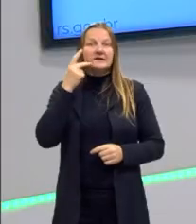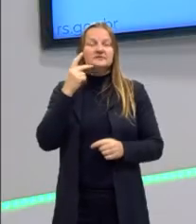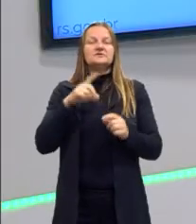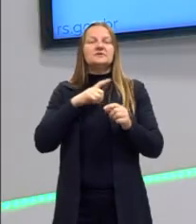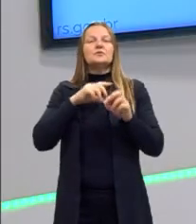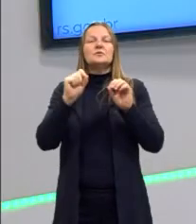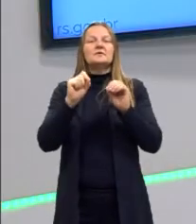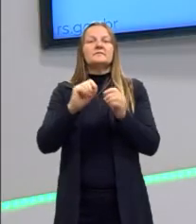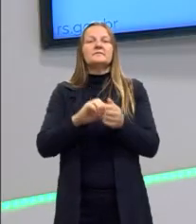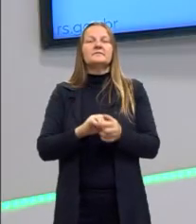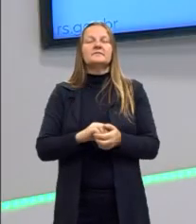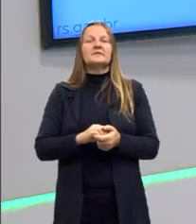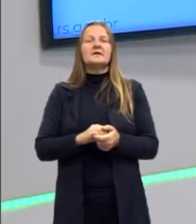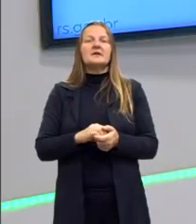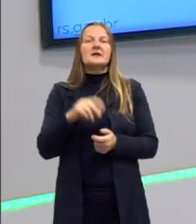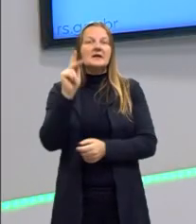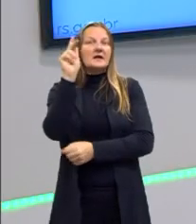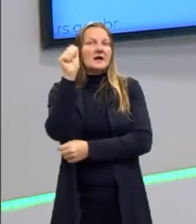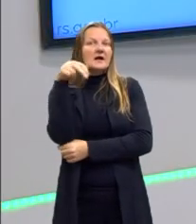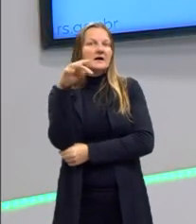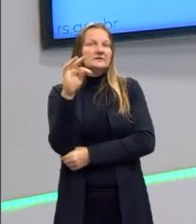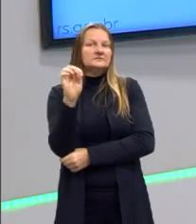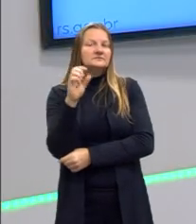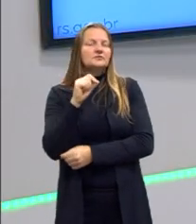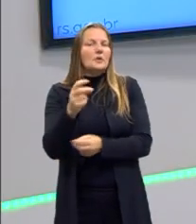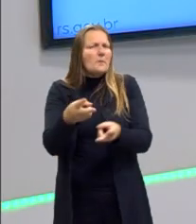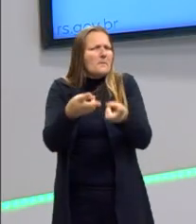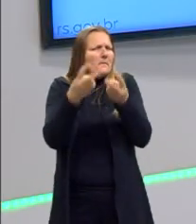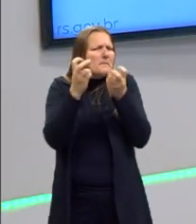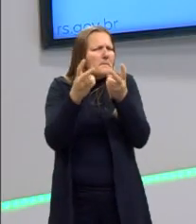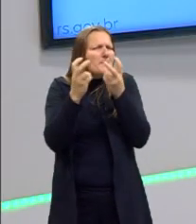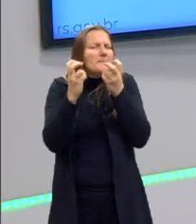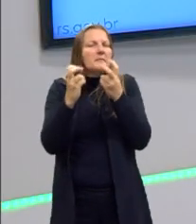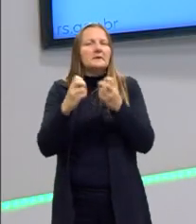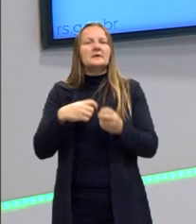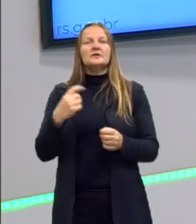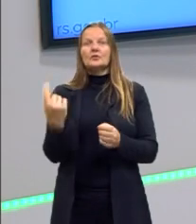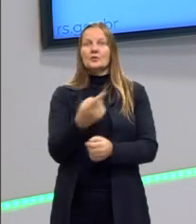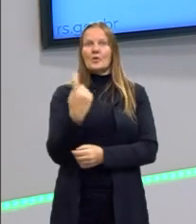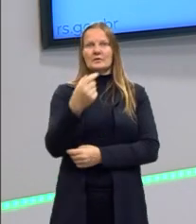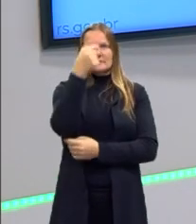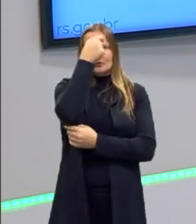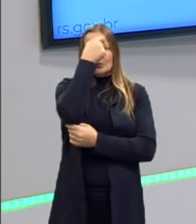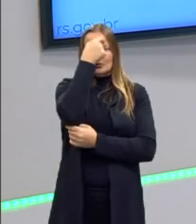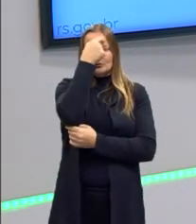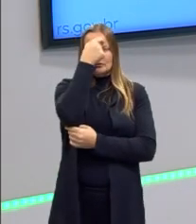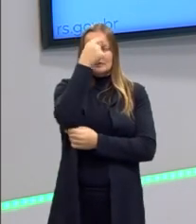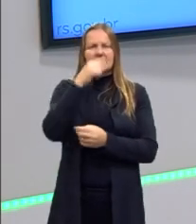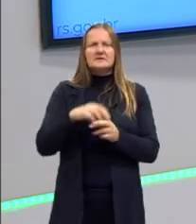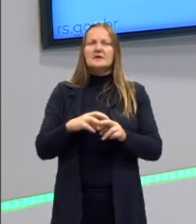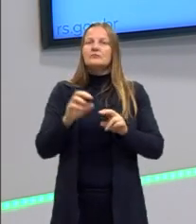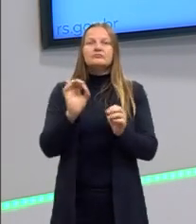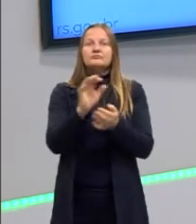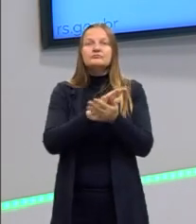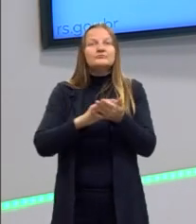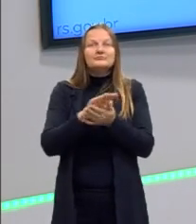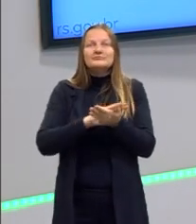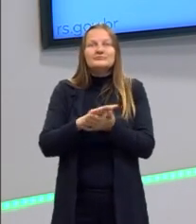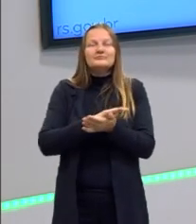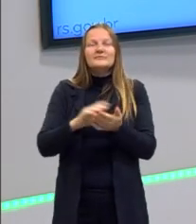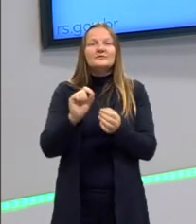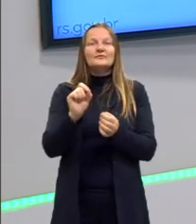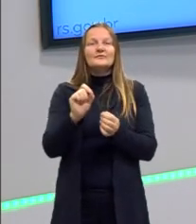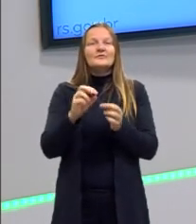Hume, o Kant vai se dar conta que realmente a nossa consciência, não necessariamente ela